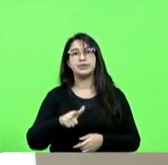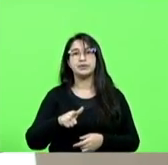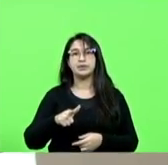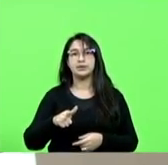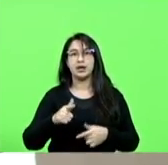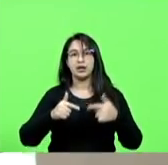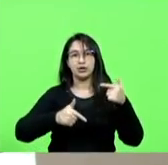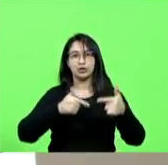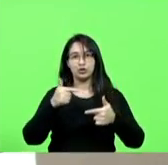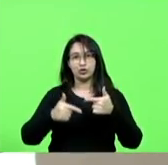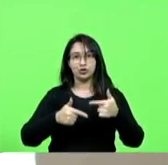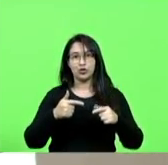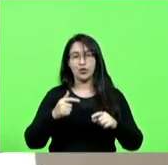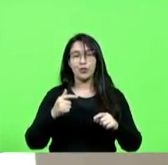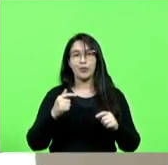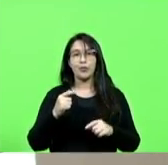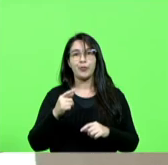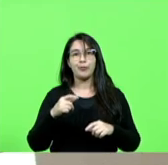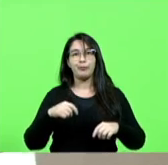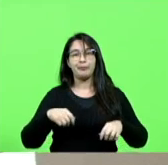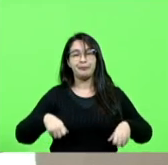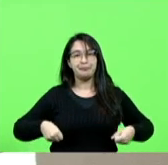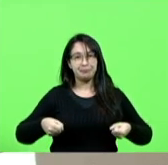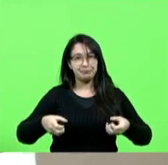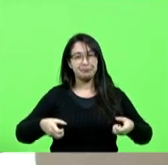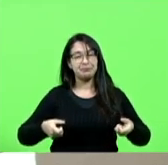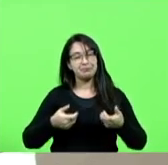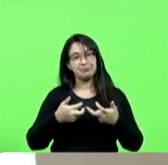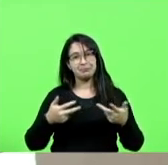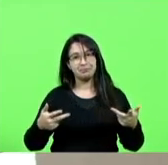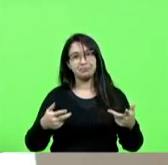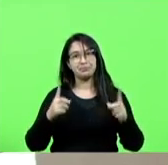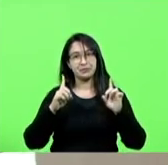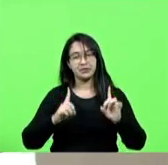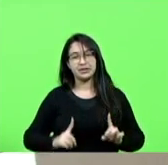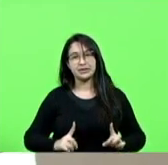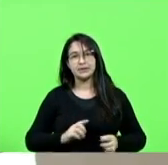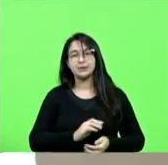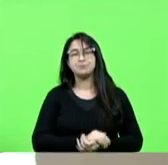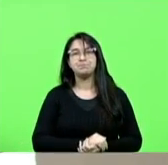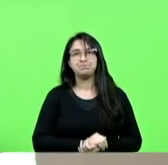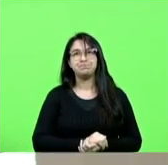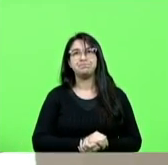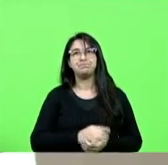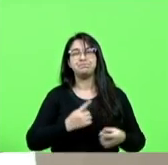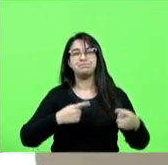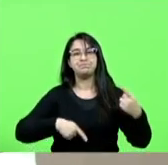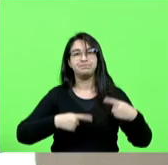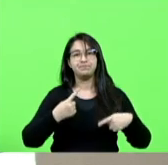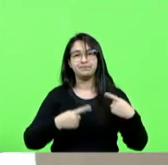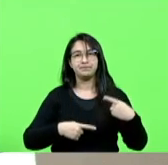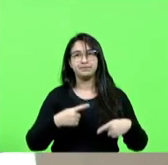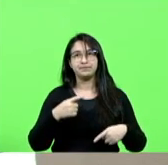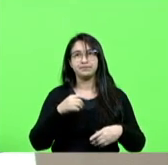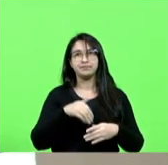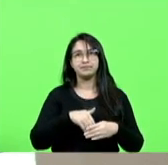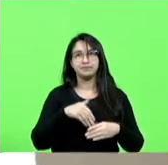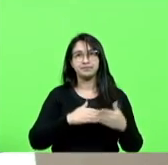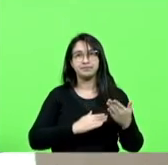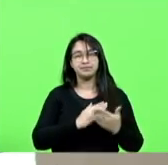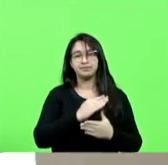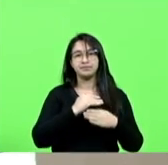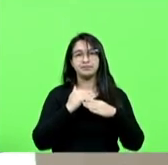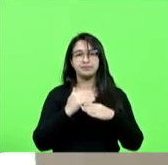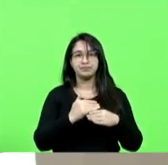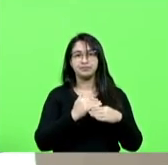Paralímpicos. Em discussão. Não havendo quem queira discutir em votação. Deputados que aprovam, permaneça como se encontra. Aprovado por